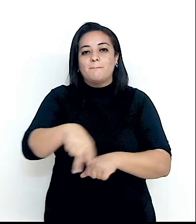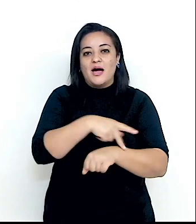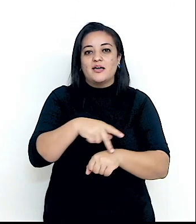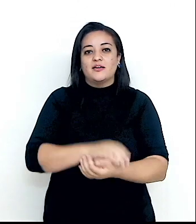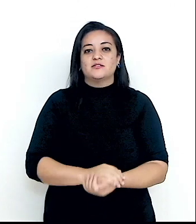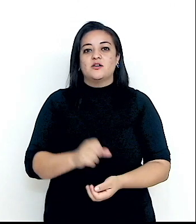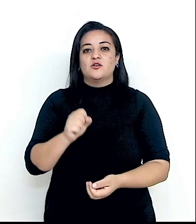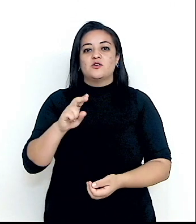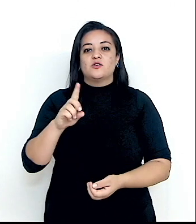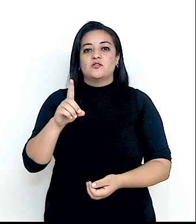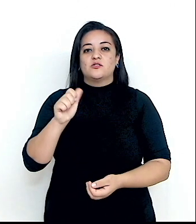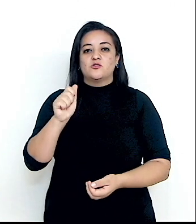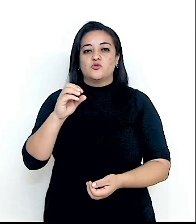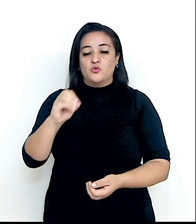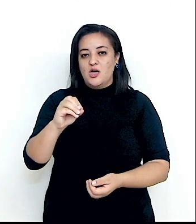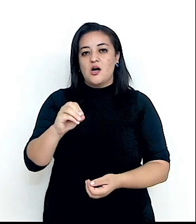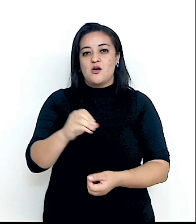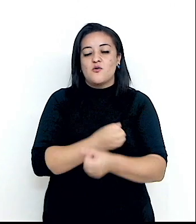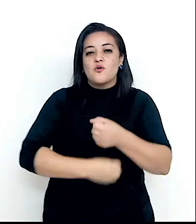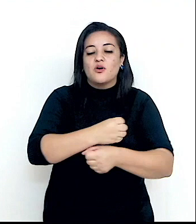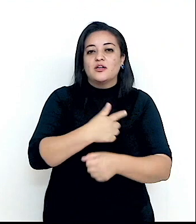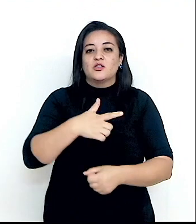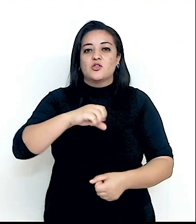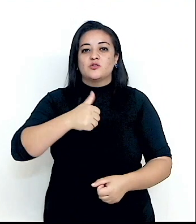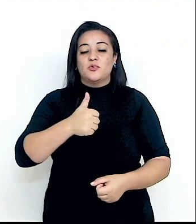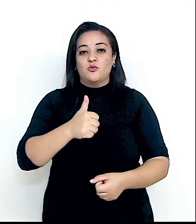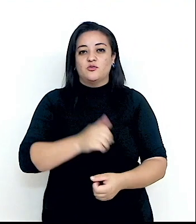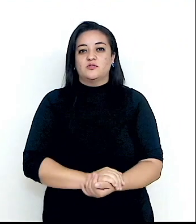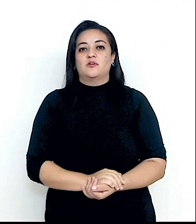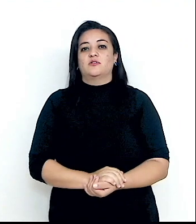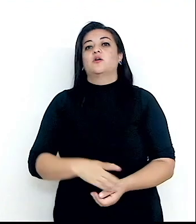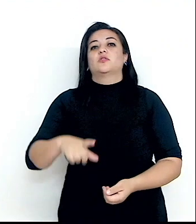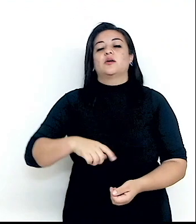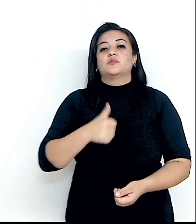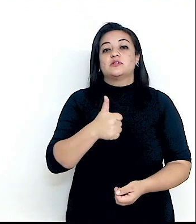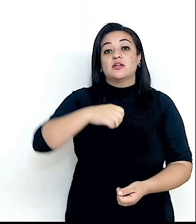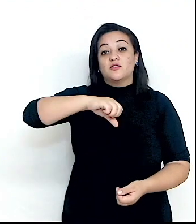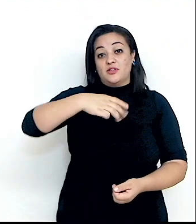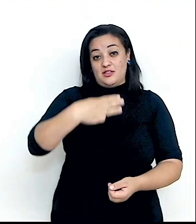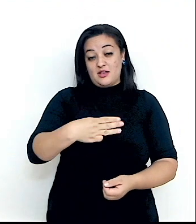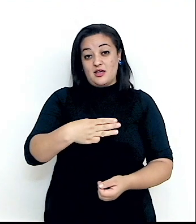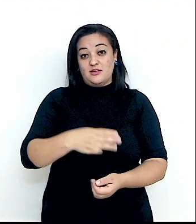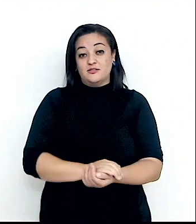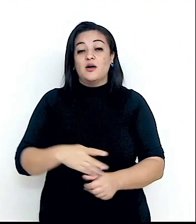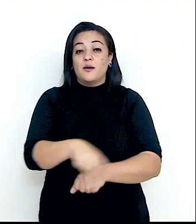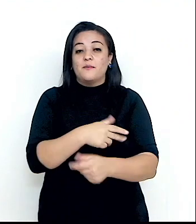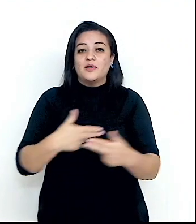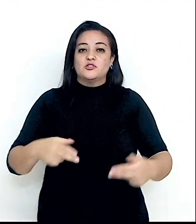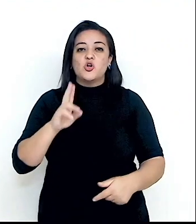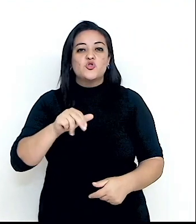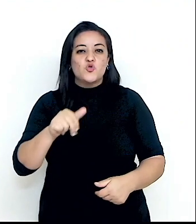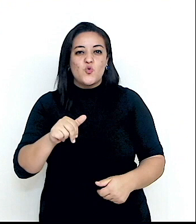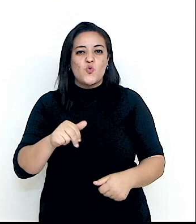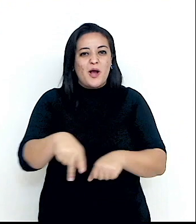Sudão do Sul, em 2011. Desde então, temos 193 países. Nunca nenhum país foi expulso